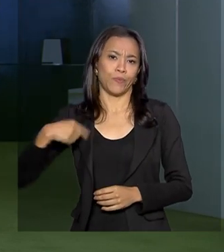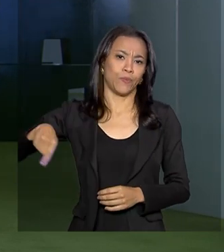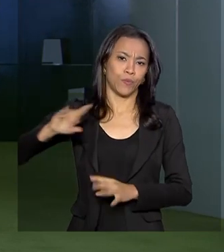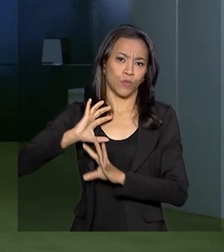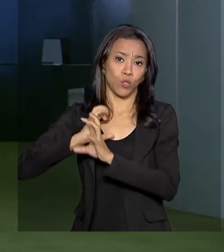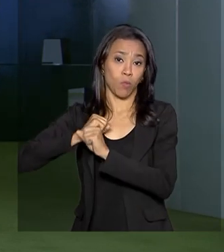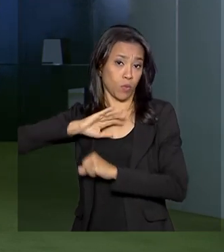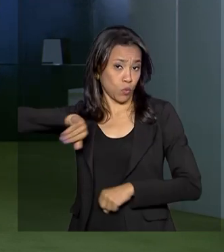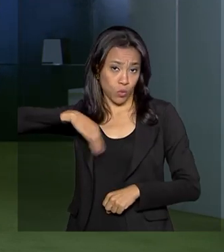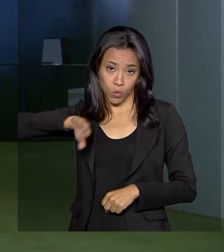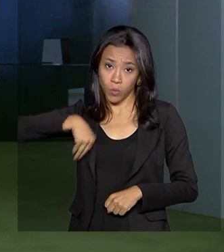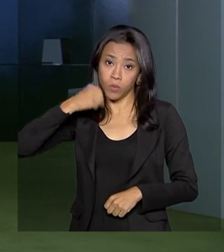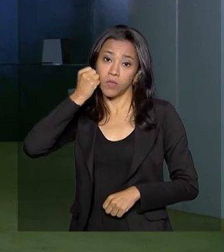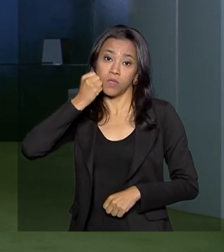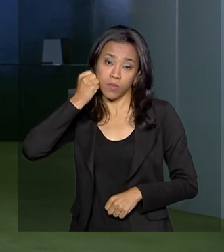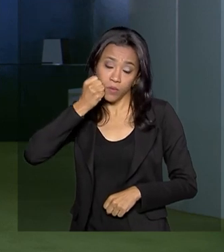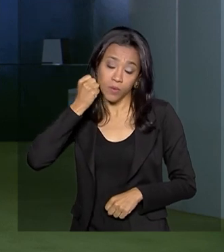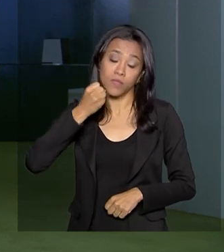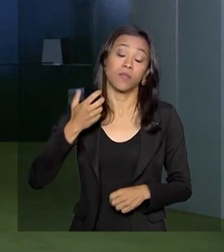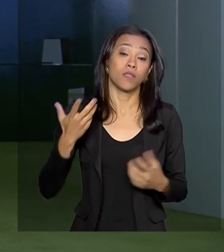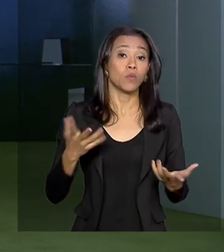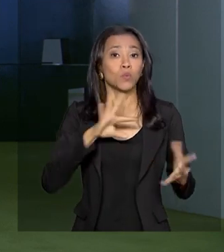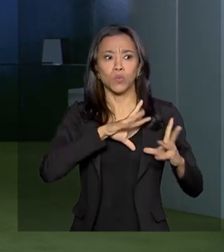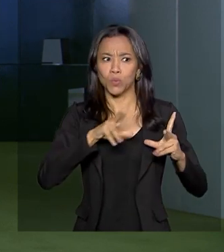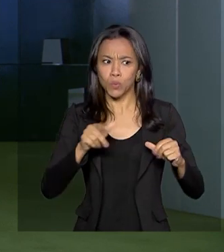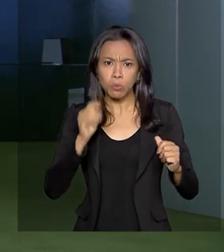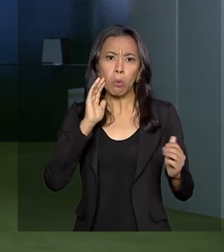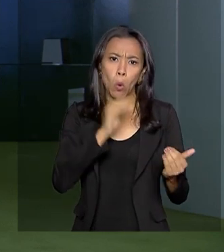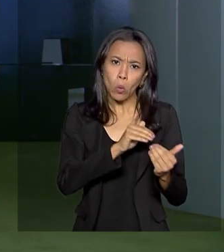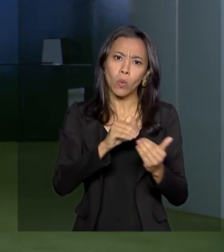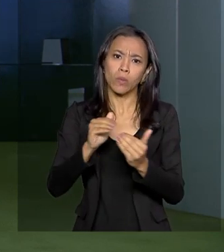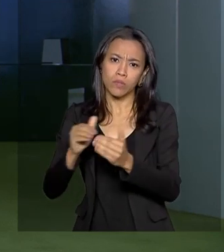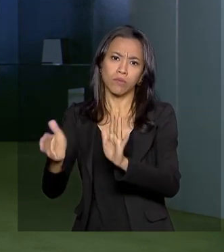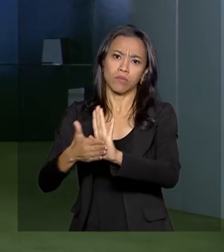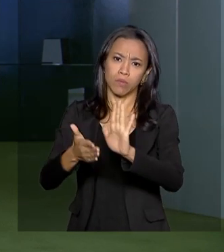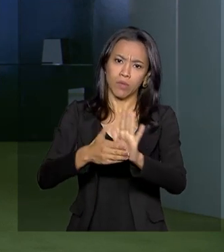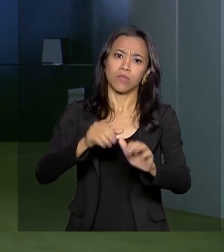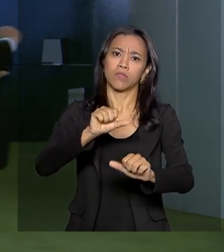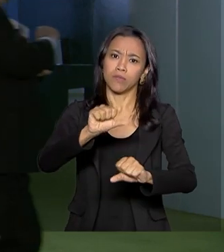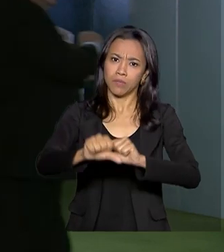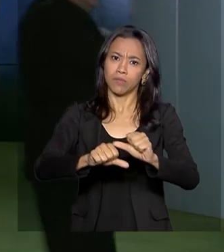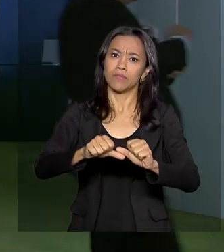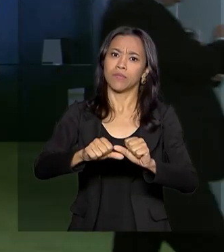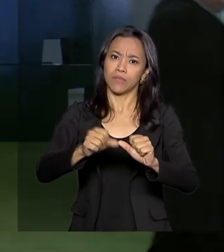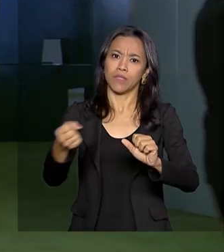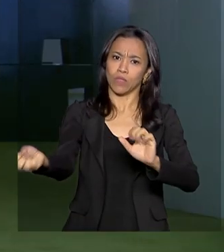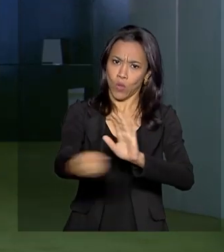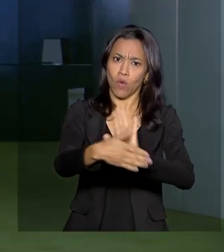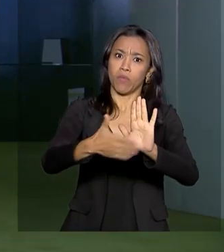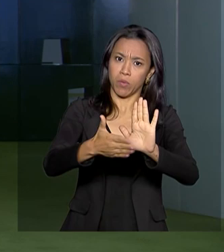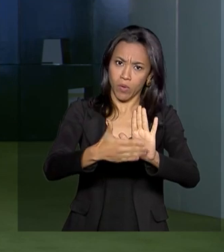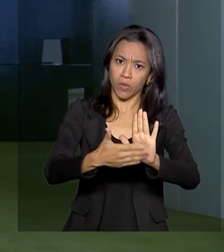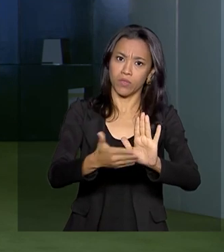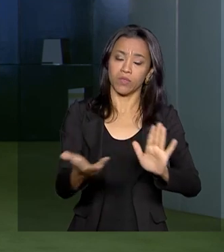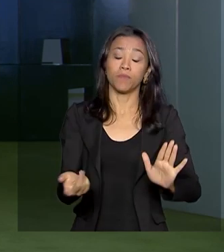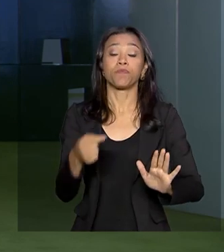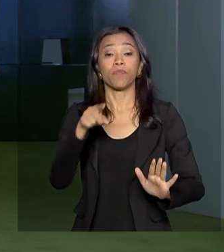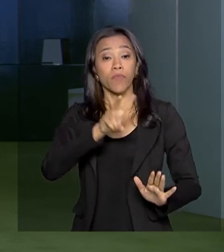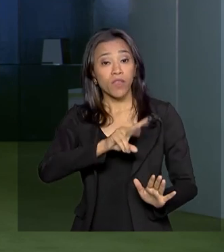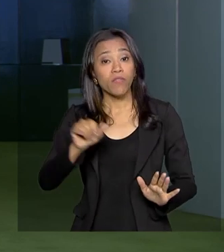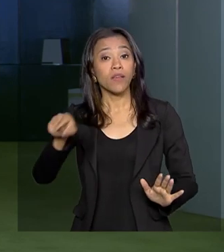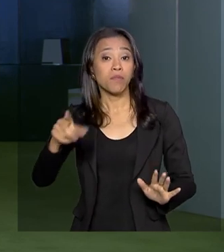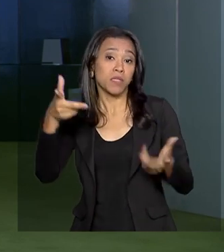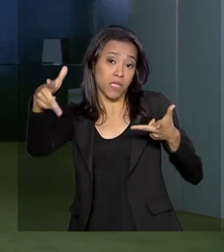E todo esse clima aí favorável à reforma da Previdência aqui na Câmara, A expectativa é que ele se repita entre os